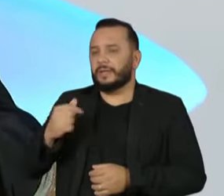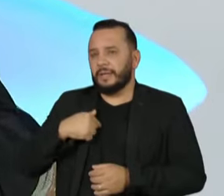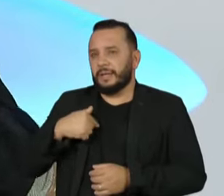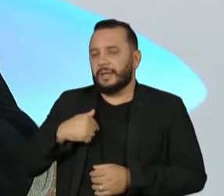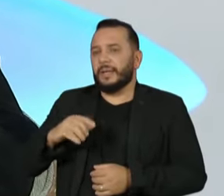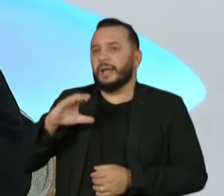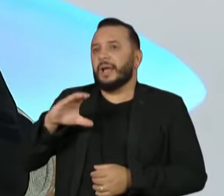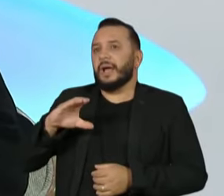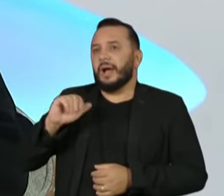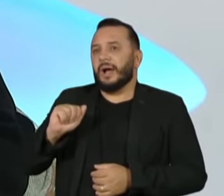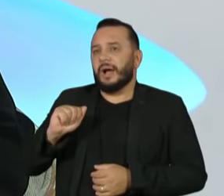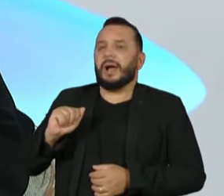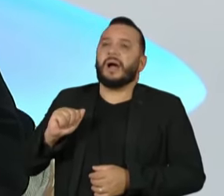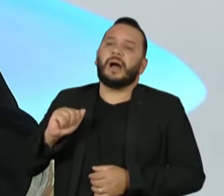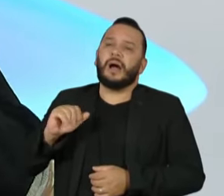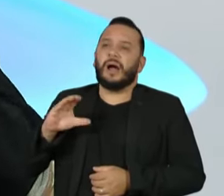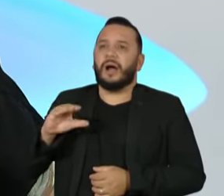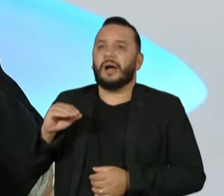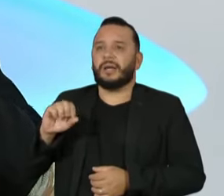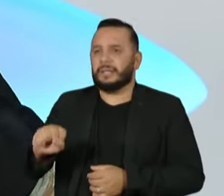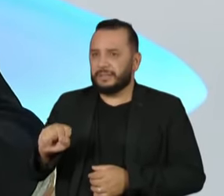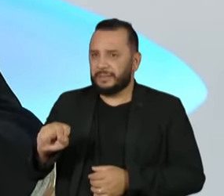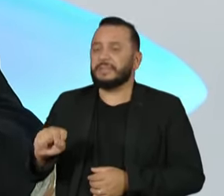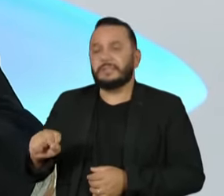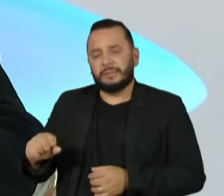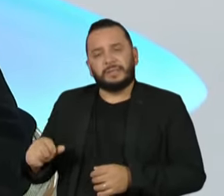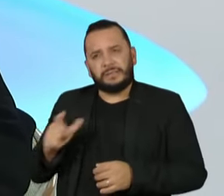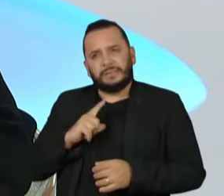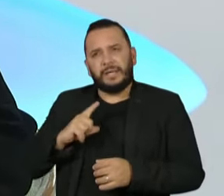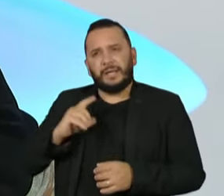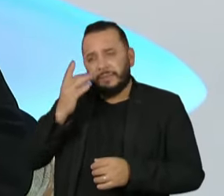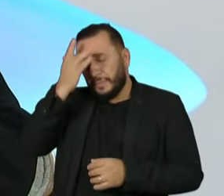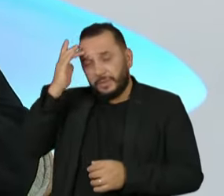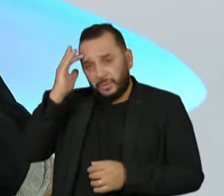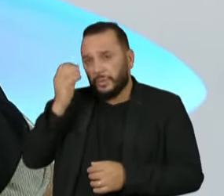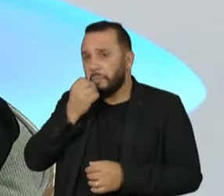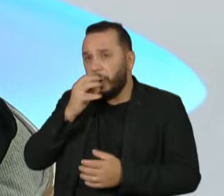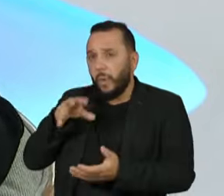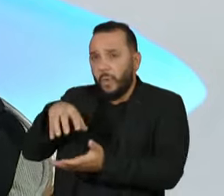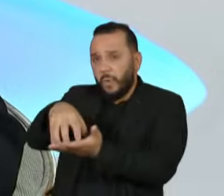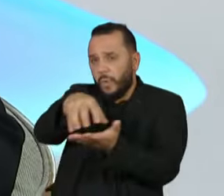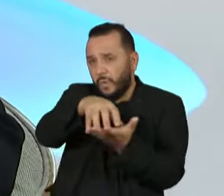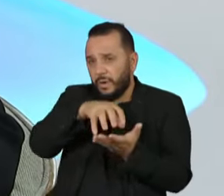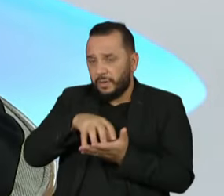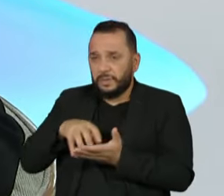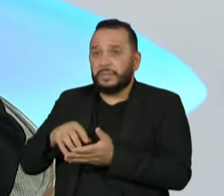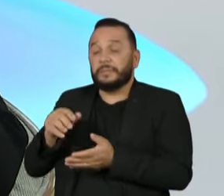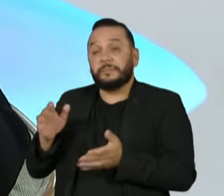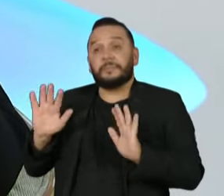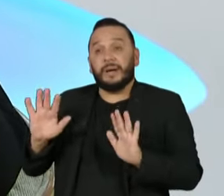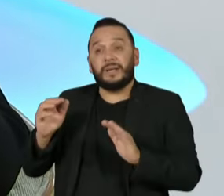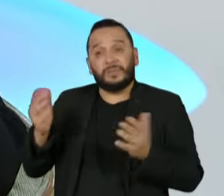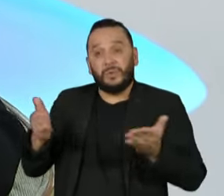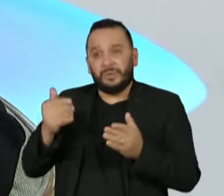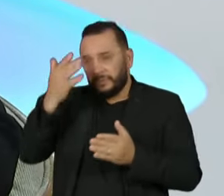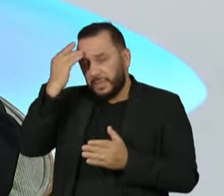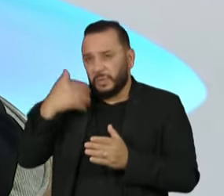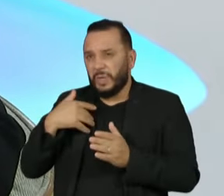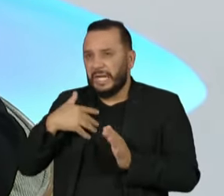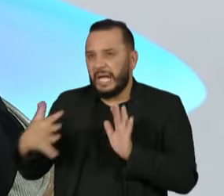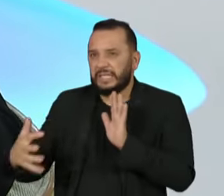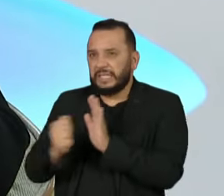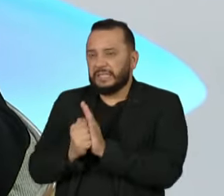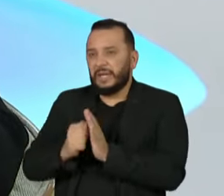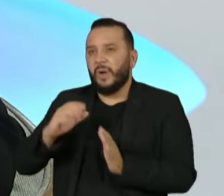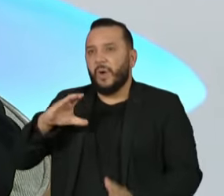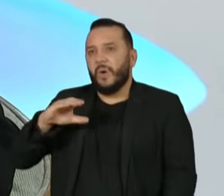boa, ninguém está discutindo em relação a isso, eu sou a favor, inclusive, dos CACs, que hoje se inscrevem, que são verdadeiros bandidos,